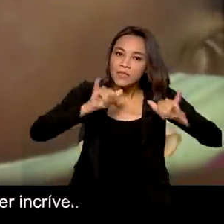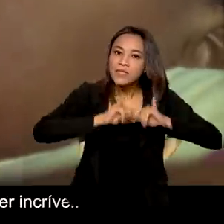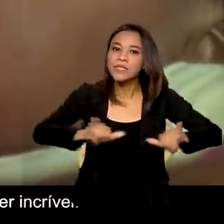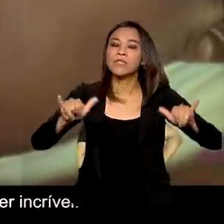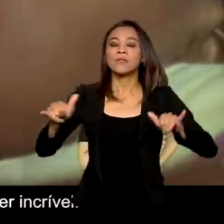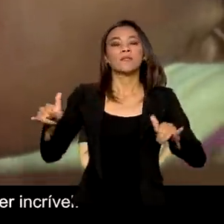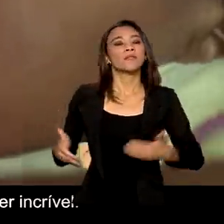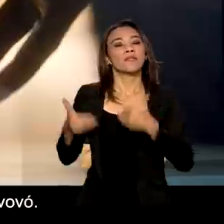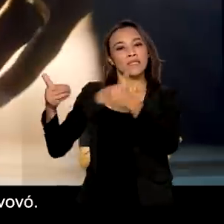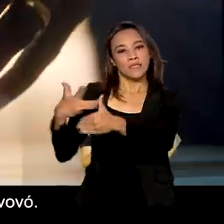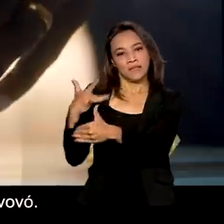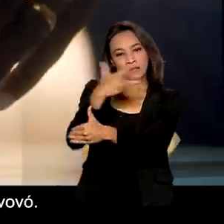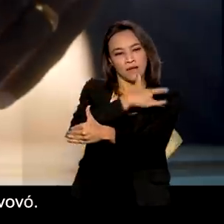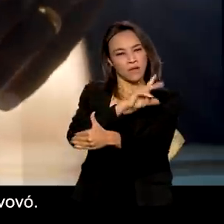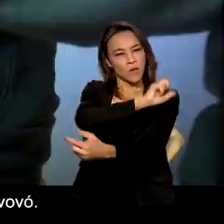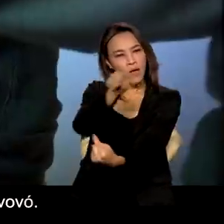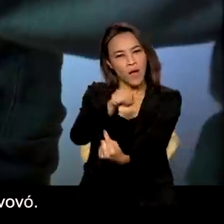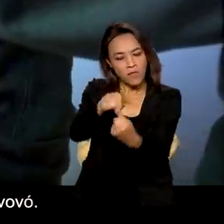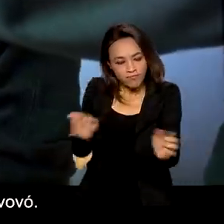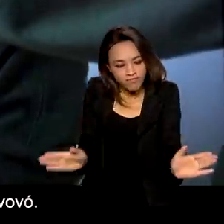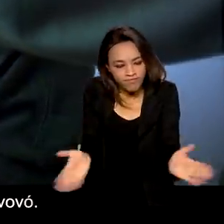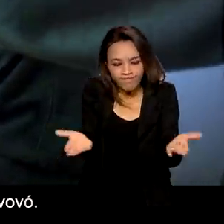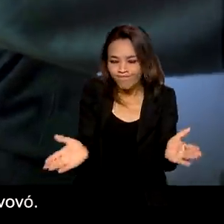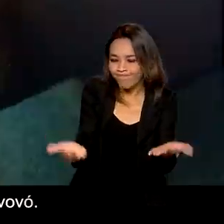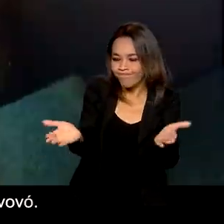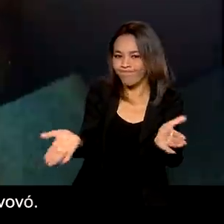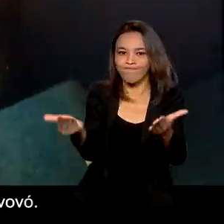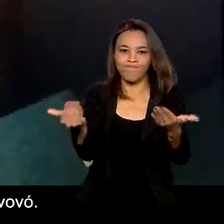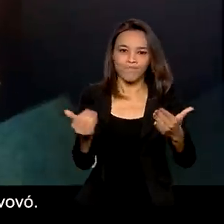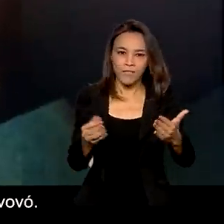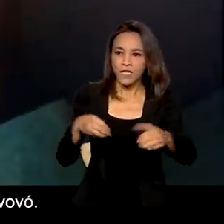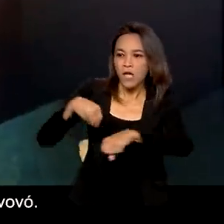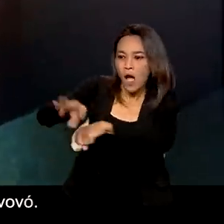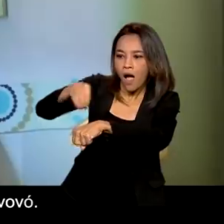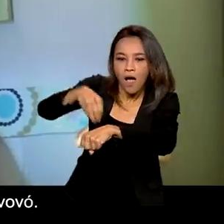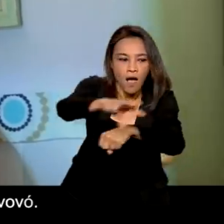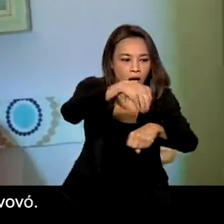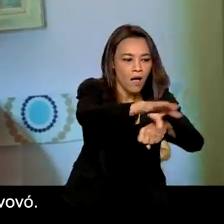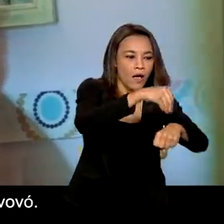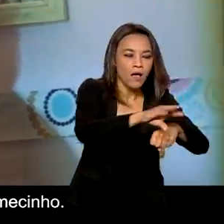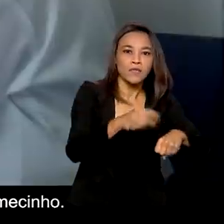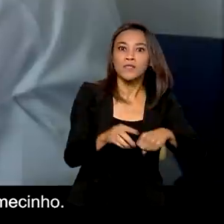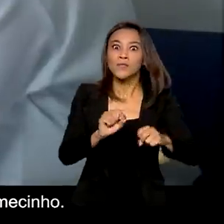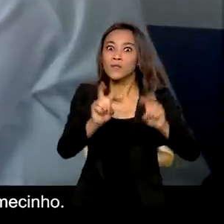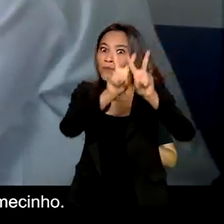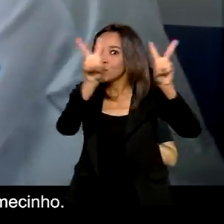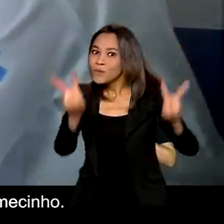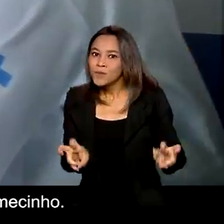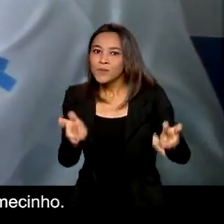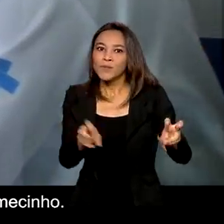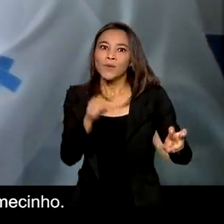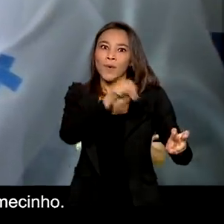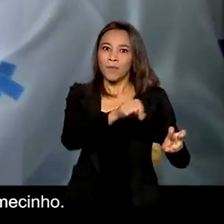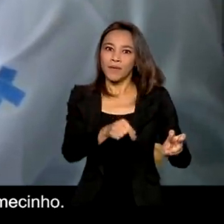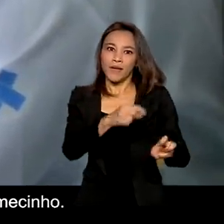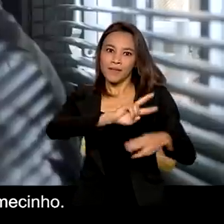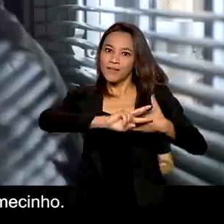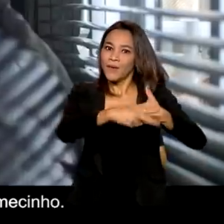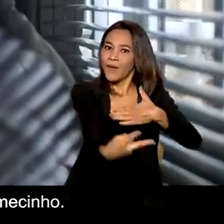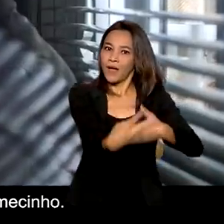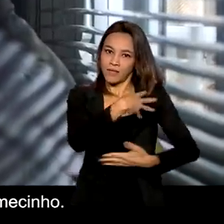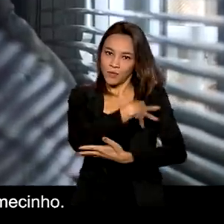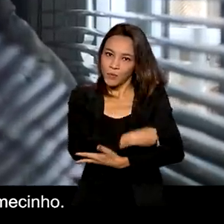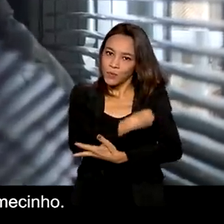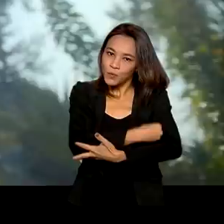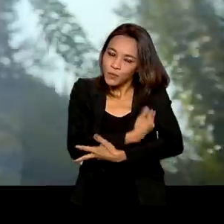Ministério da Saúde vai estimular o ato e informar a população sobre os benefícios do aleitamento materno exclusivo nos